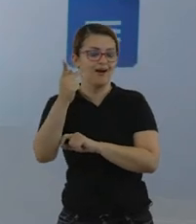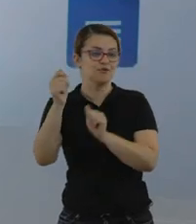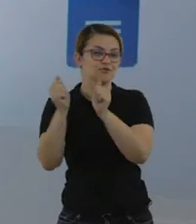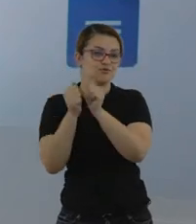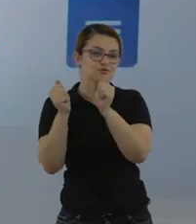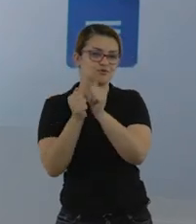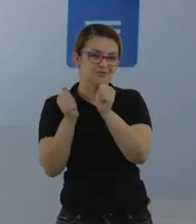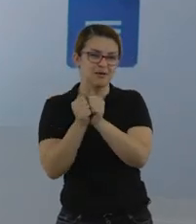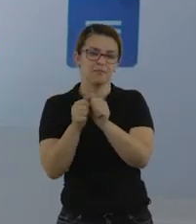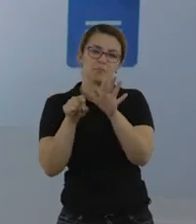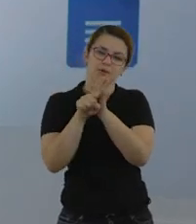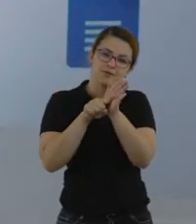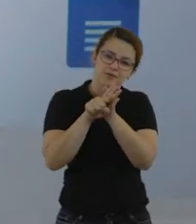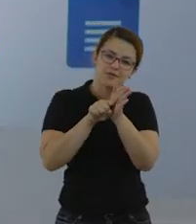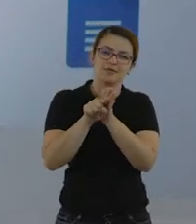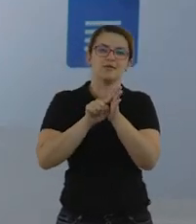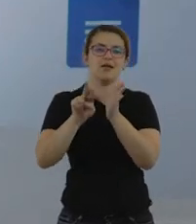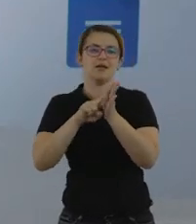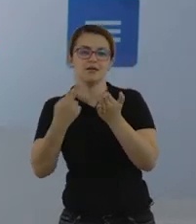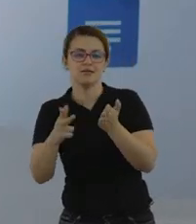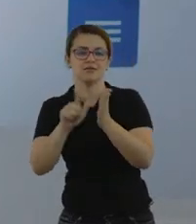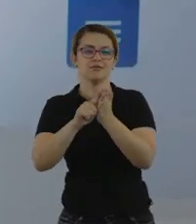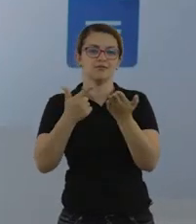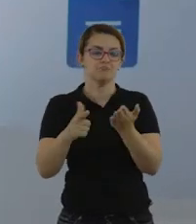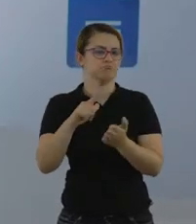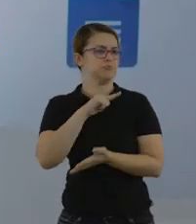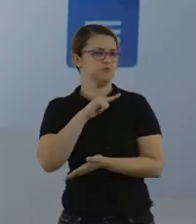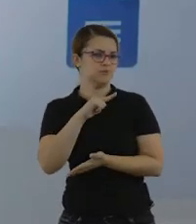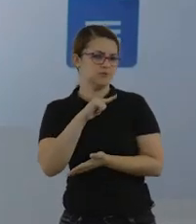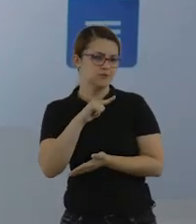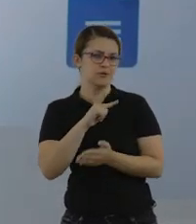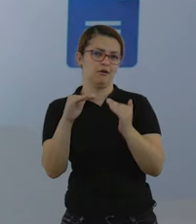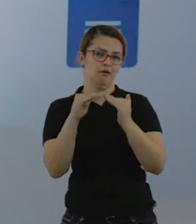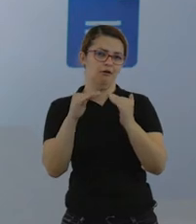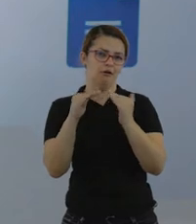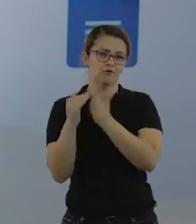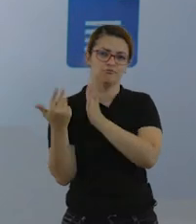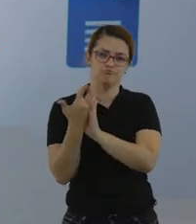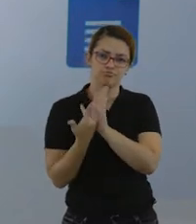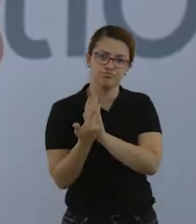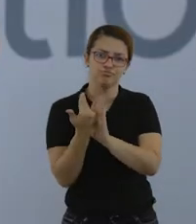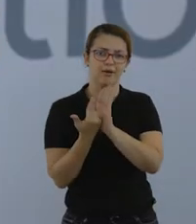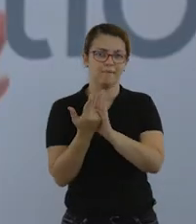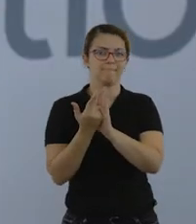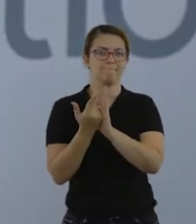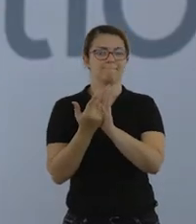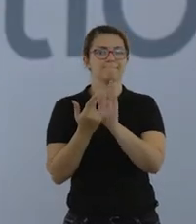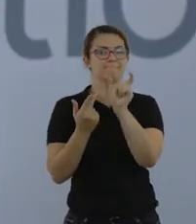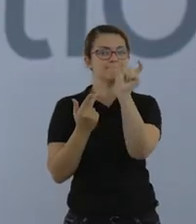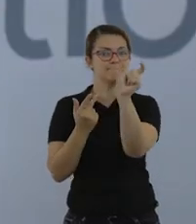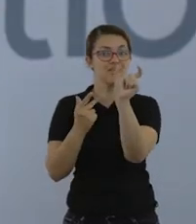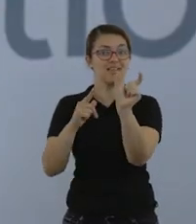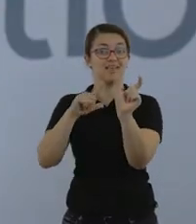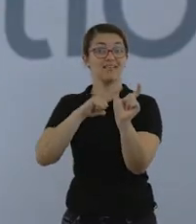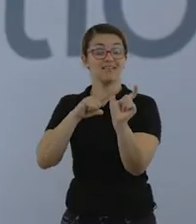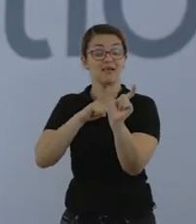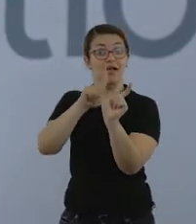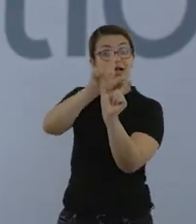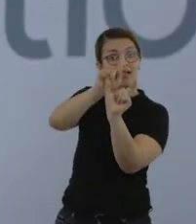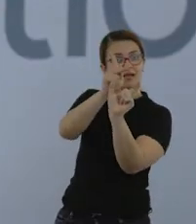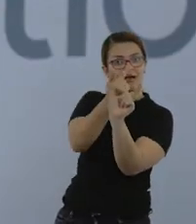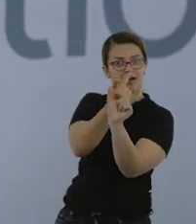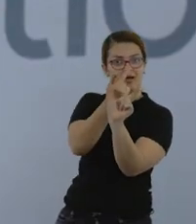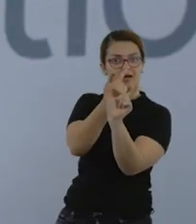e estar buscando em revistas, jornais, novamente, o que vocês tiverem disponível na casa de vocês. Palavras que